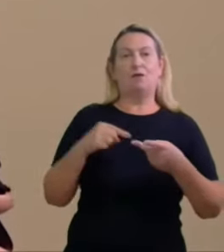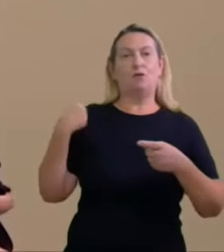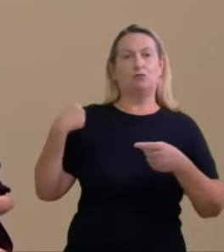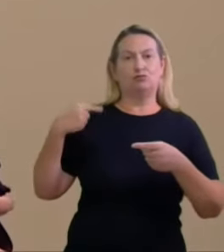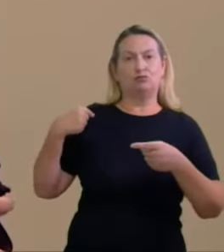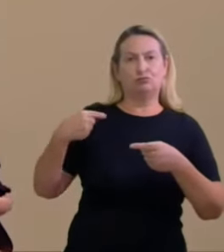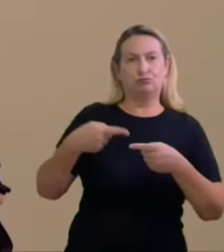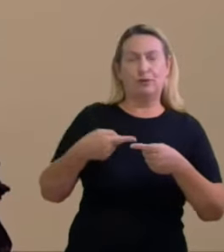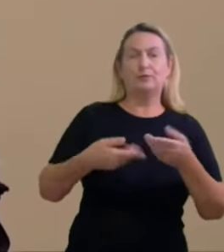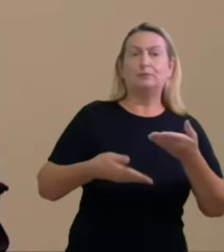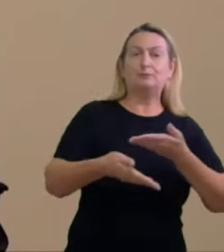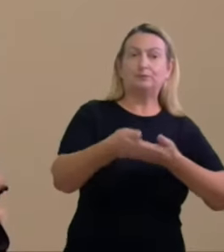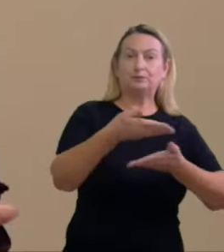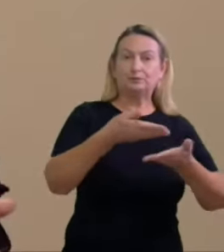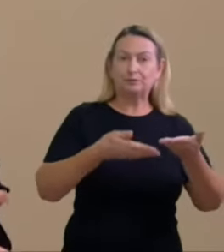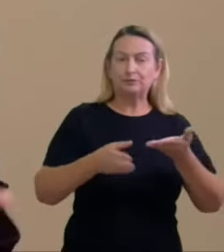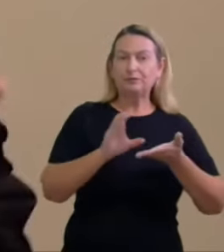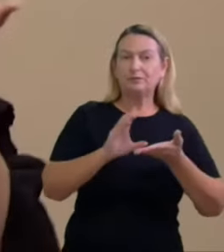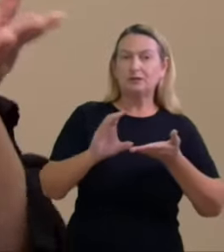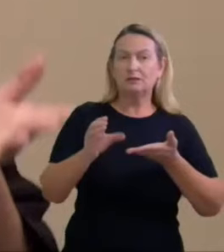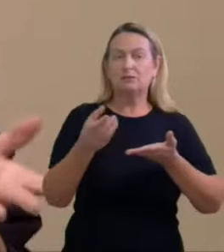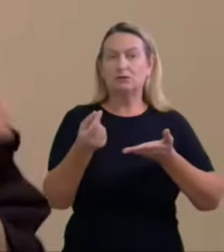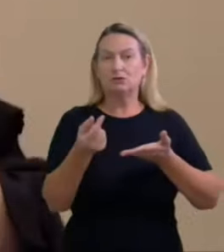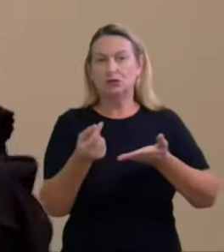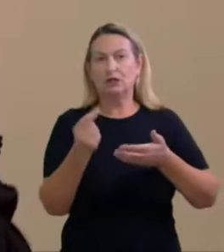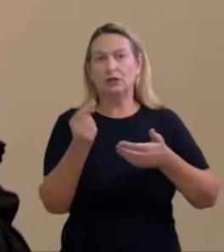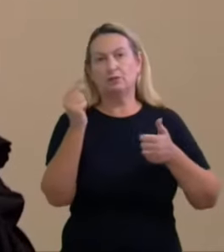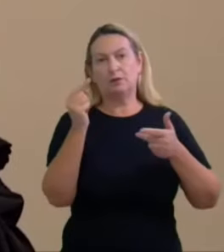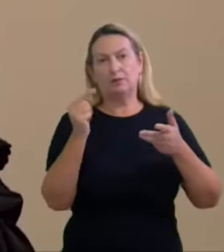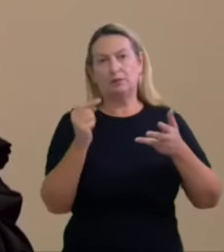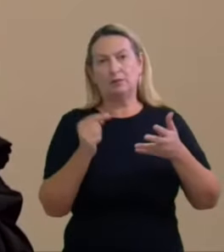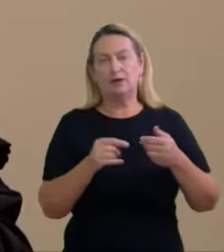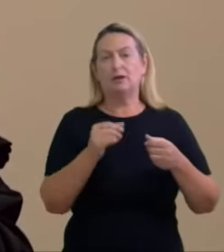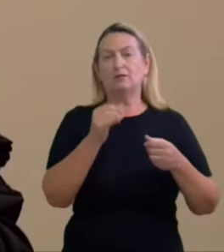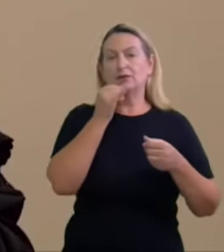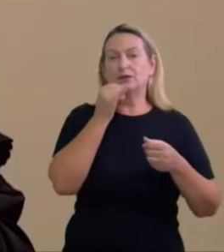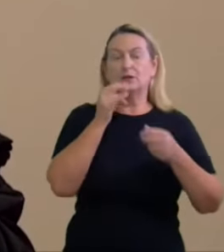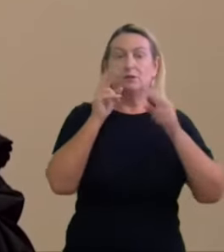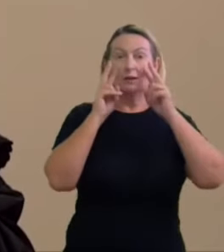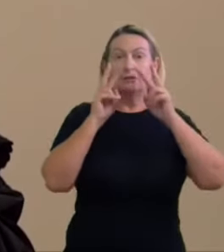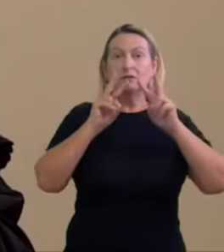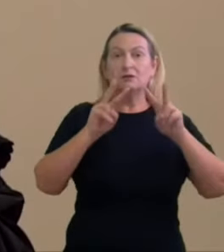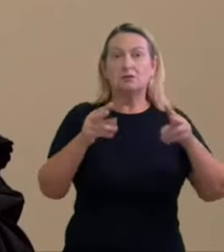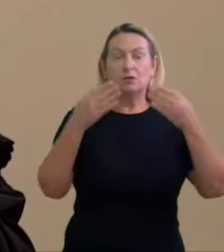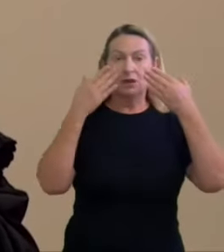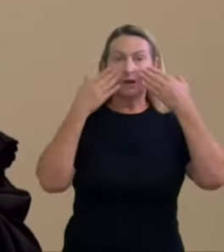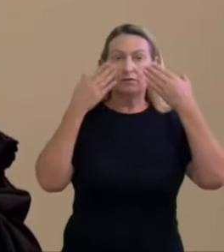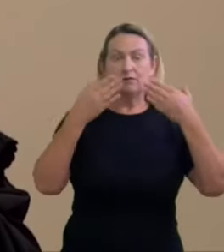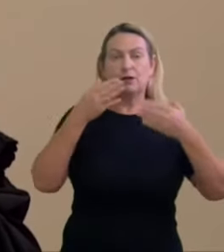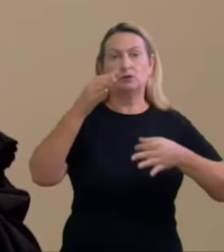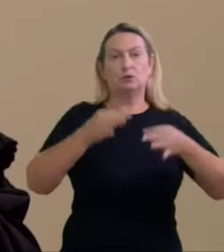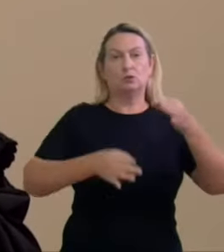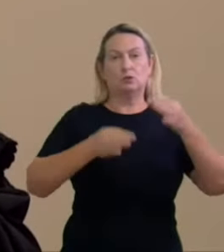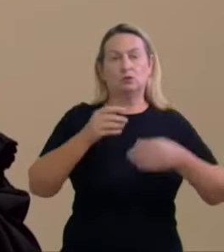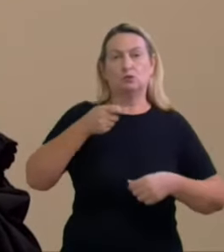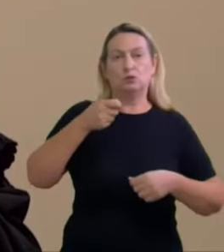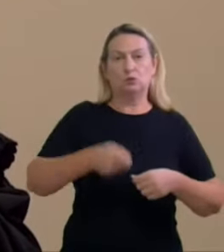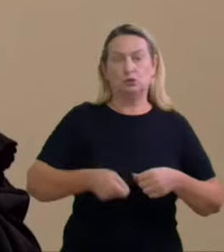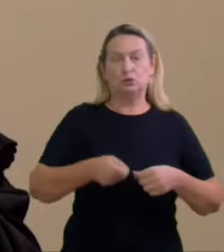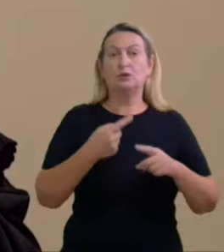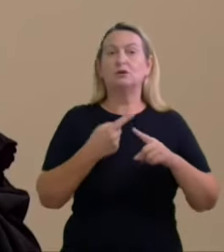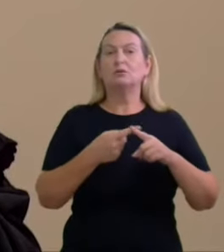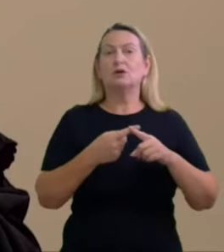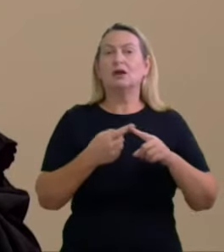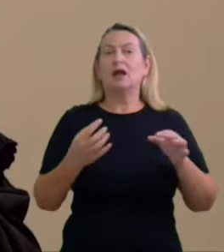transferência do dinheiro e outros elementos botar uma testemunha na frente de juiz assim porque não comprovada a vinculação entre a